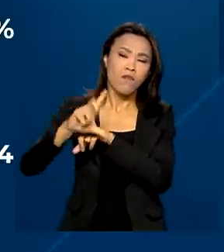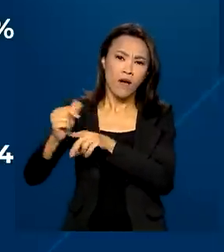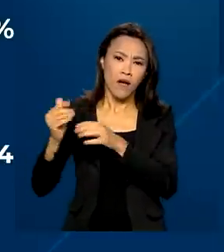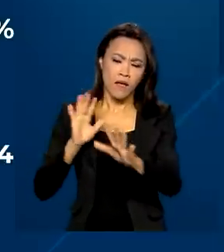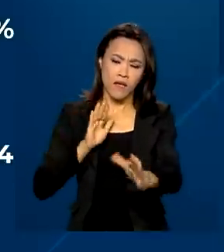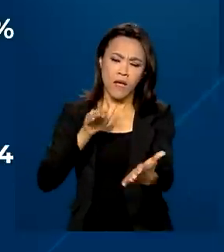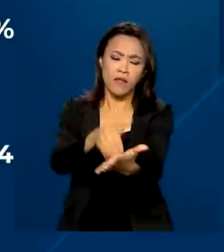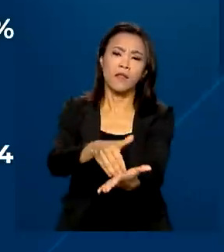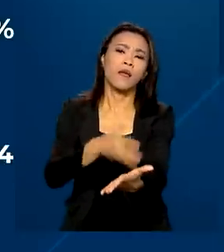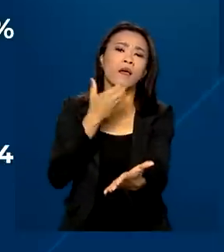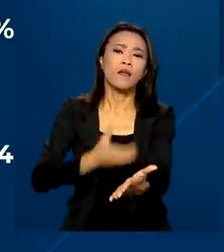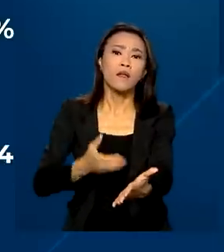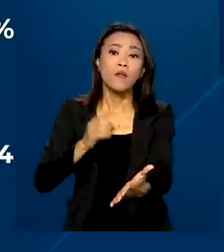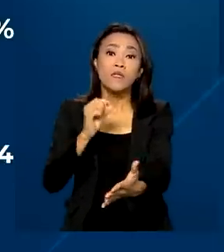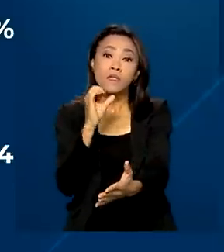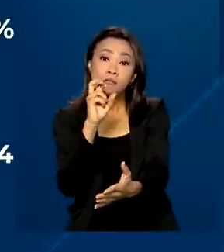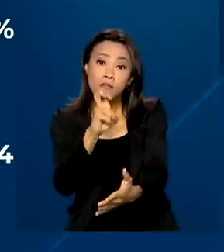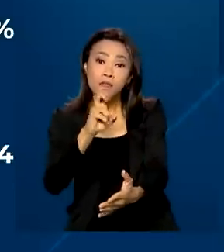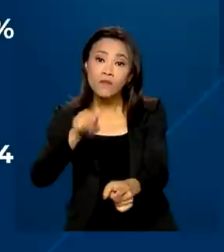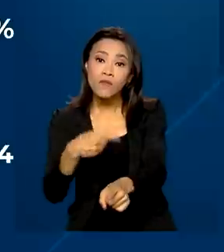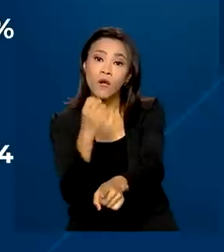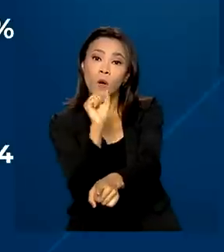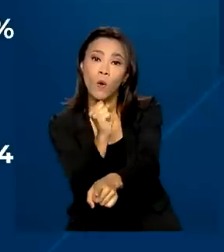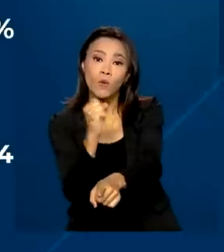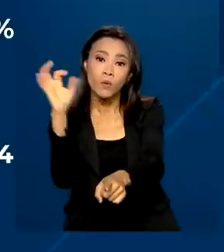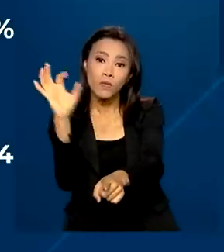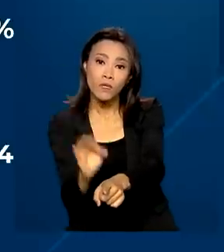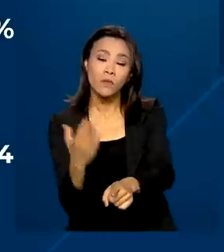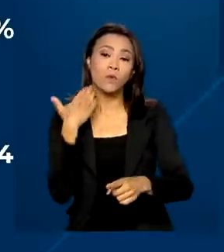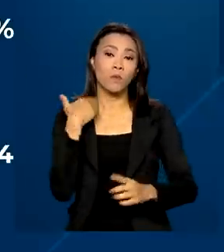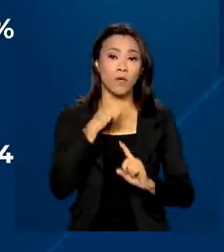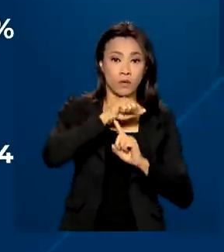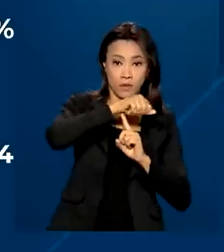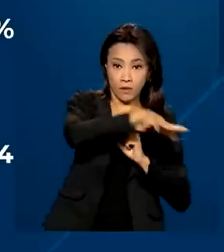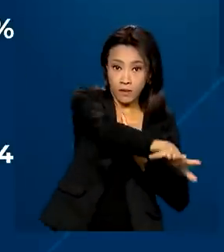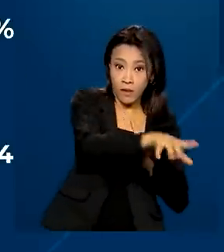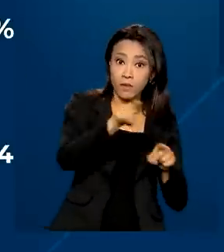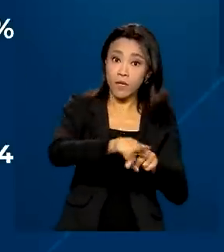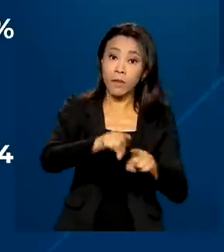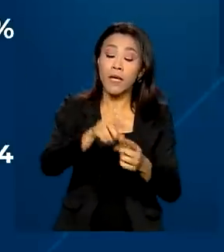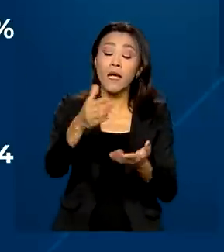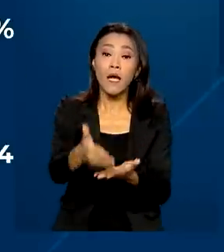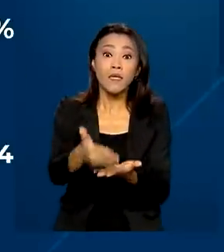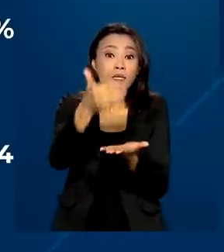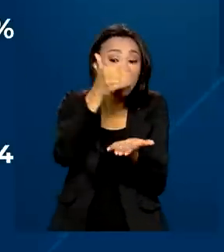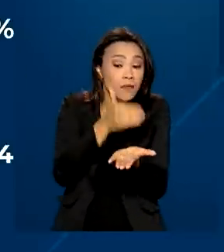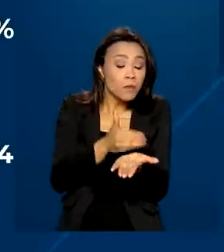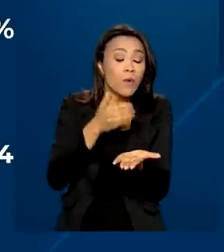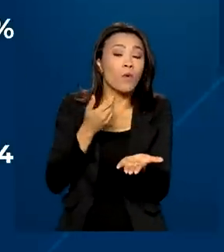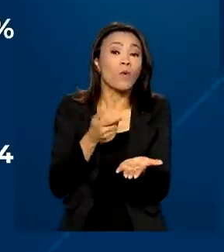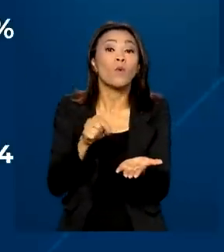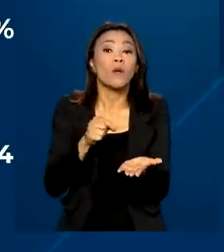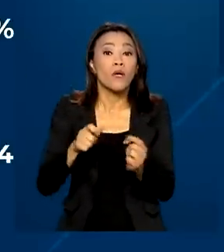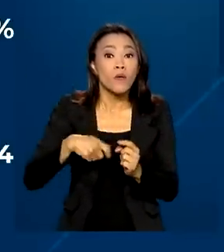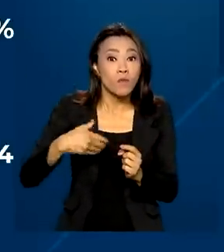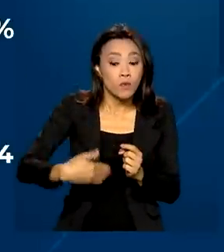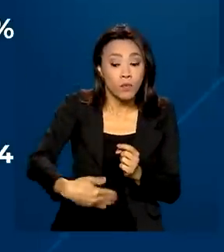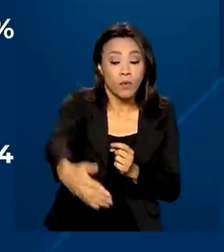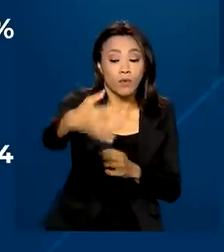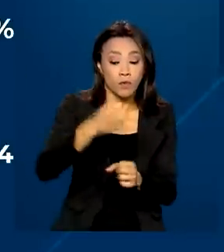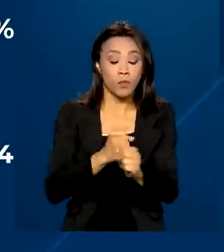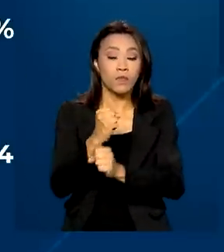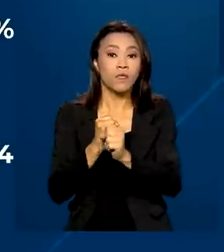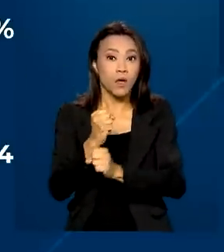o ano em 5,8%. O Banco Central também antecipou como deve ficar o índice para os próximos anos.